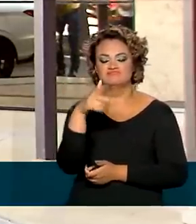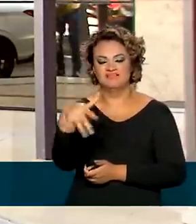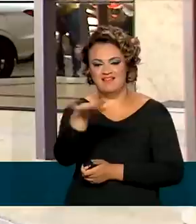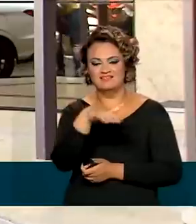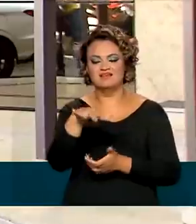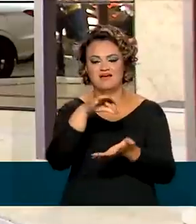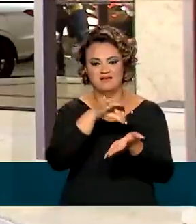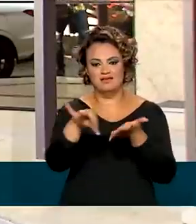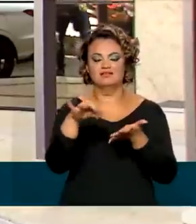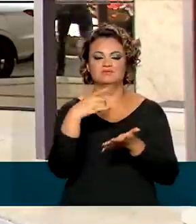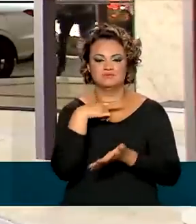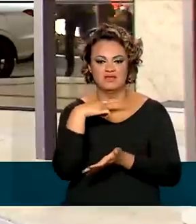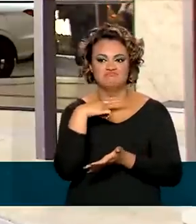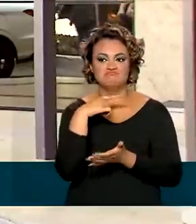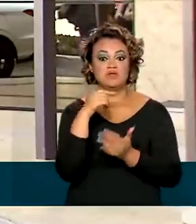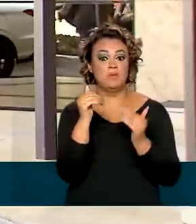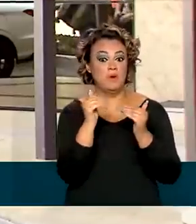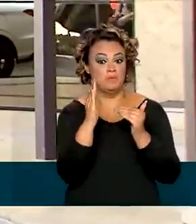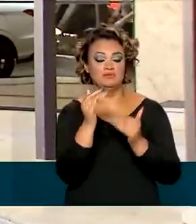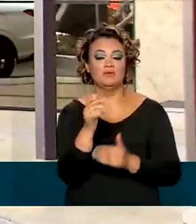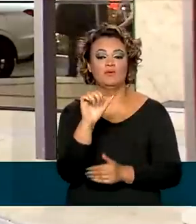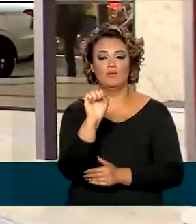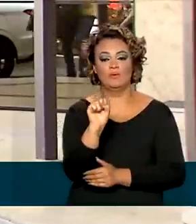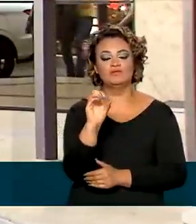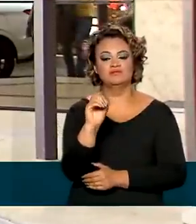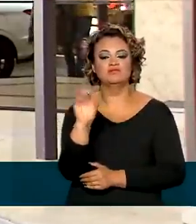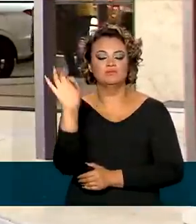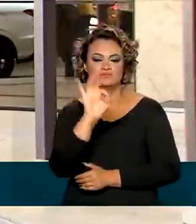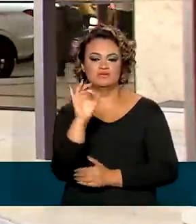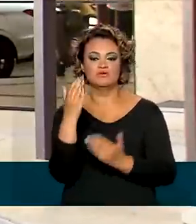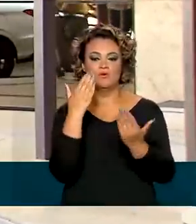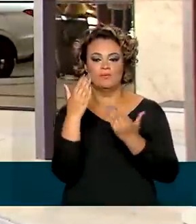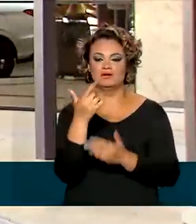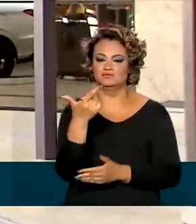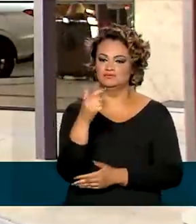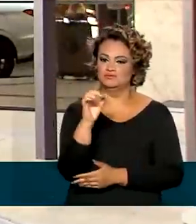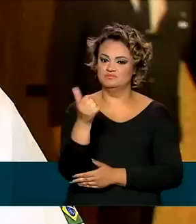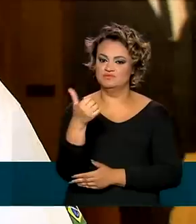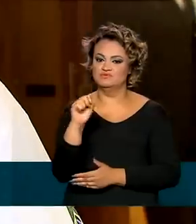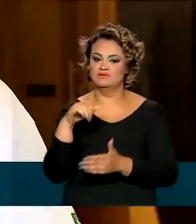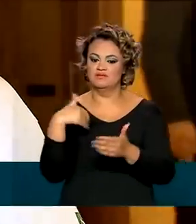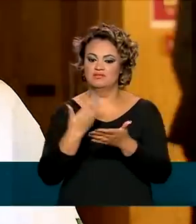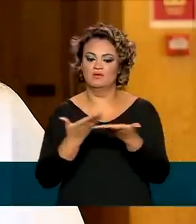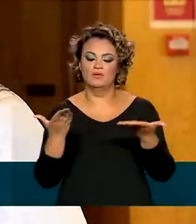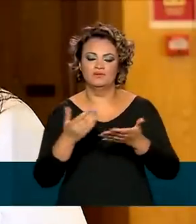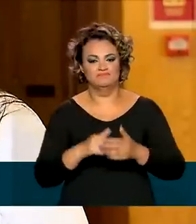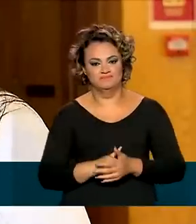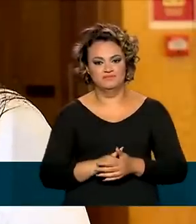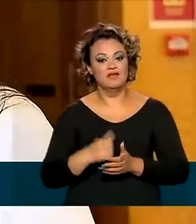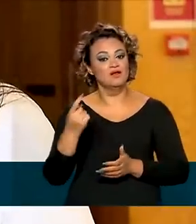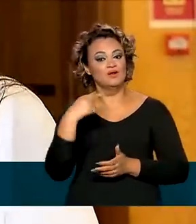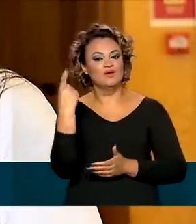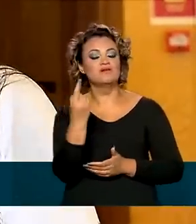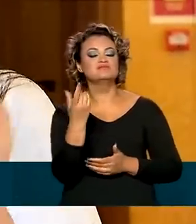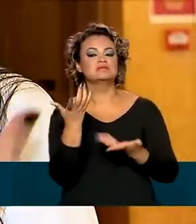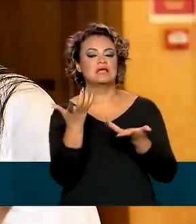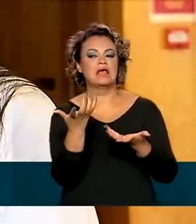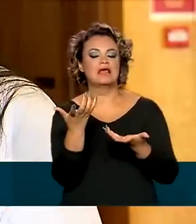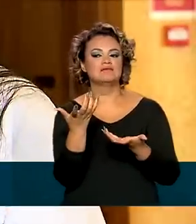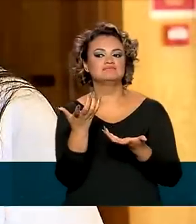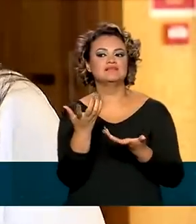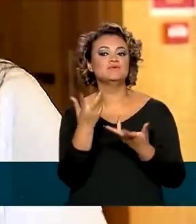cadastrados, um aumento de 80% de 2018 para cá. A gente procura fazer um trabalho de